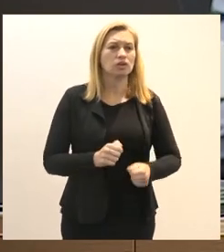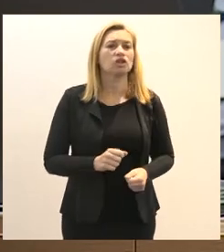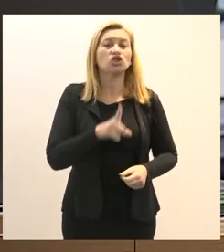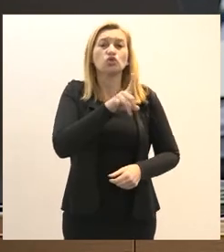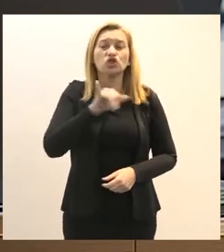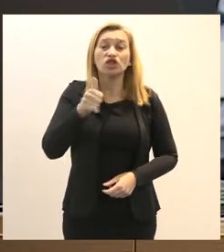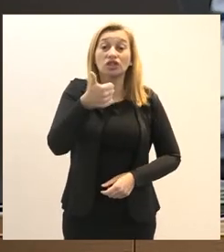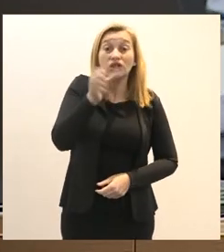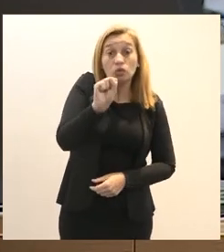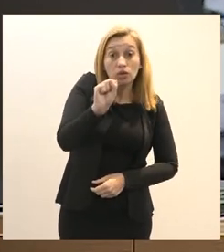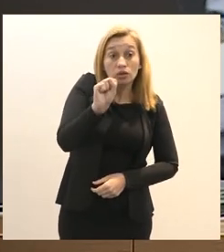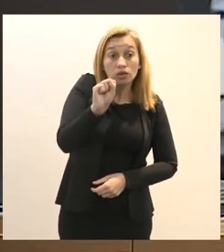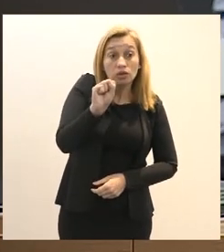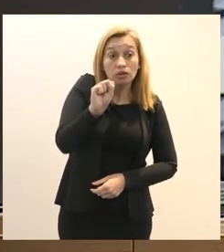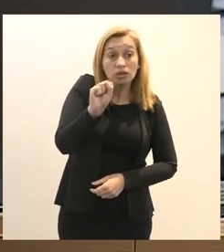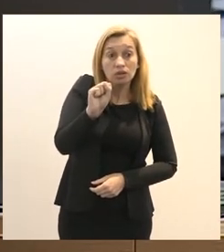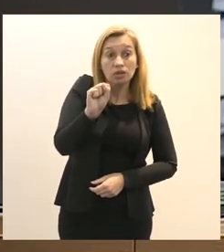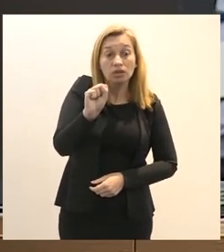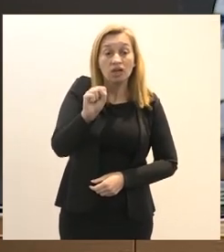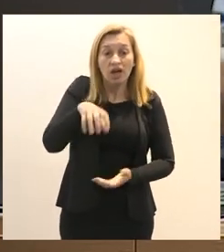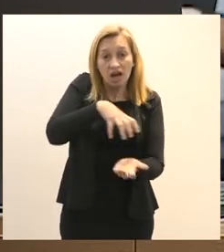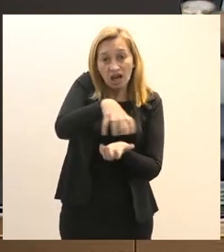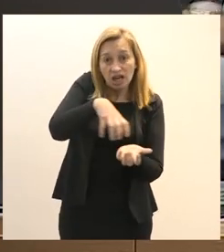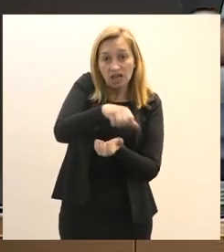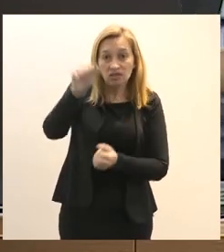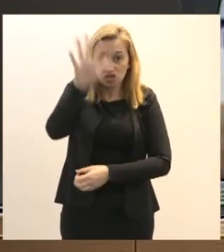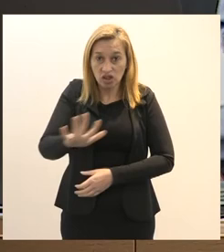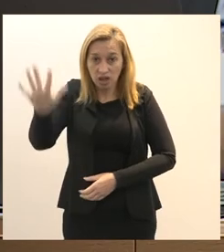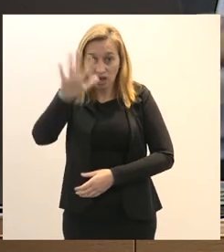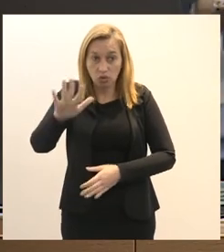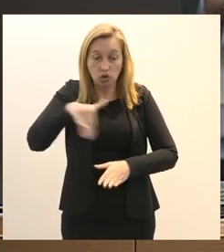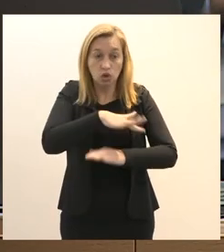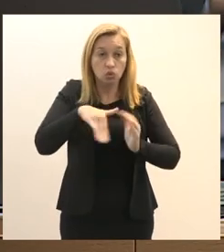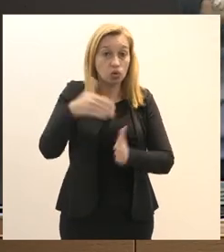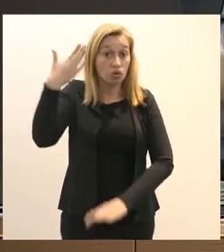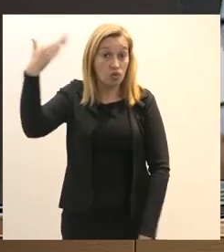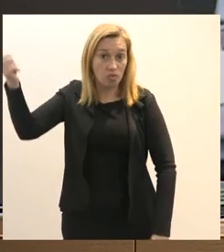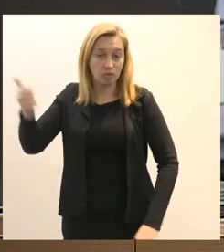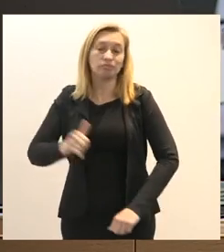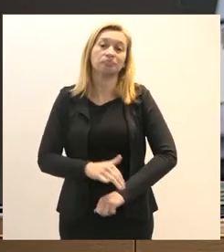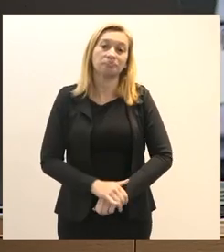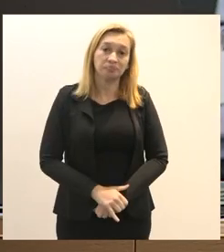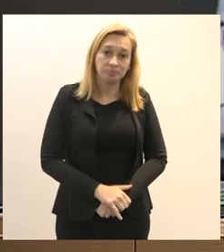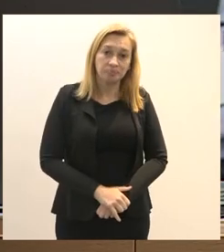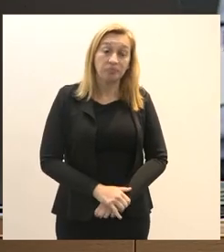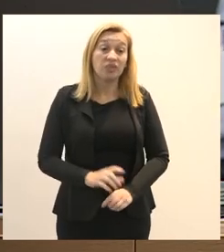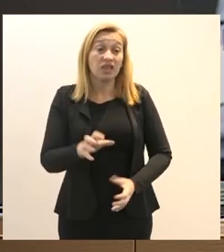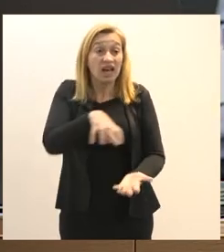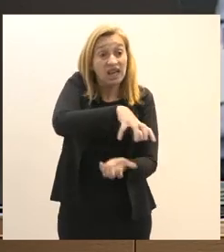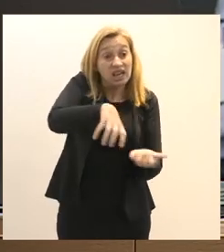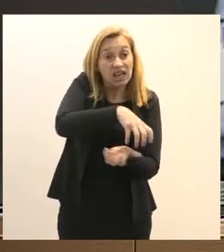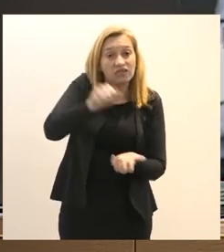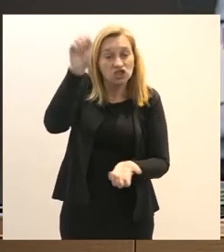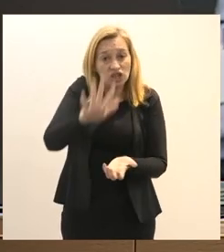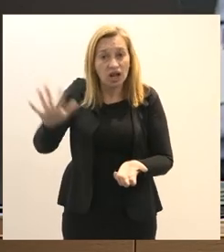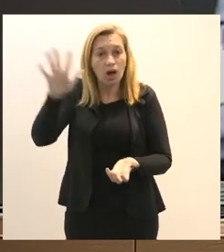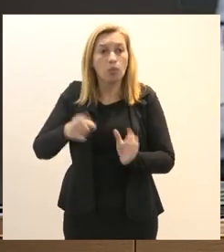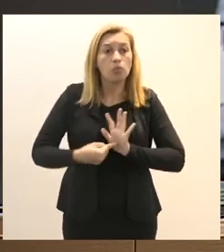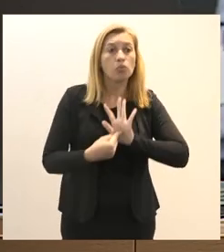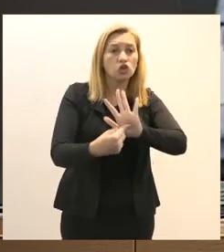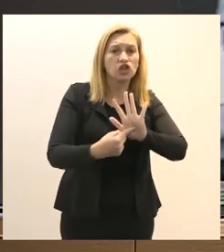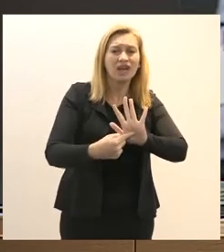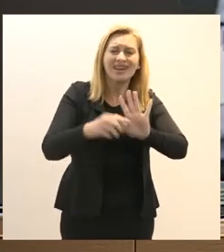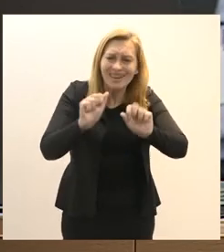dia 18 a greve geral tenha todo o sucesso que a greve geral possa demonstrar